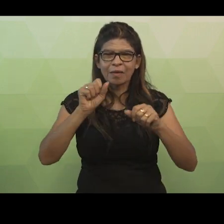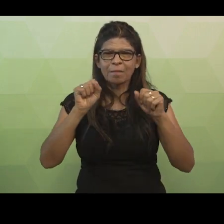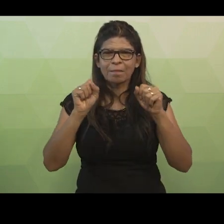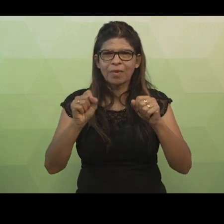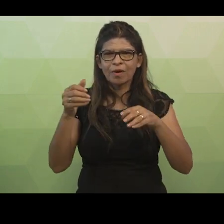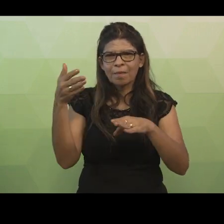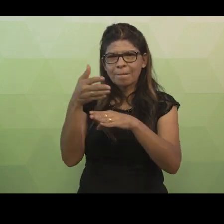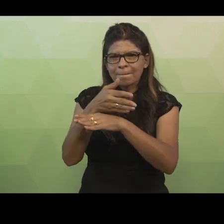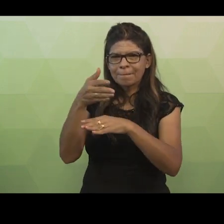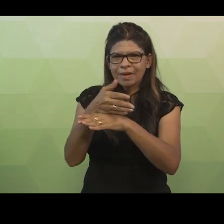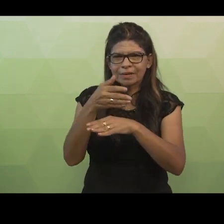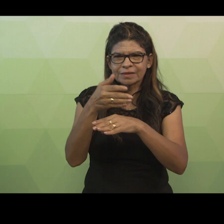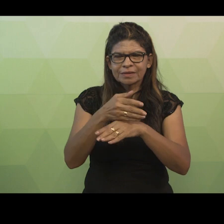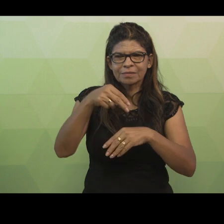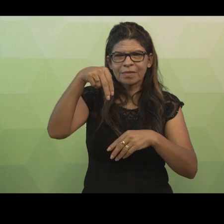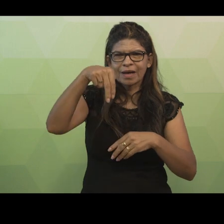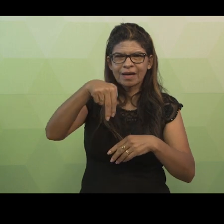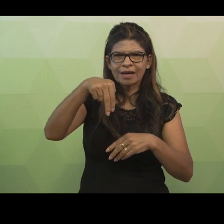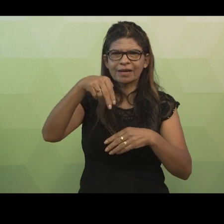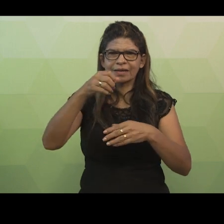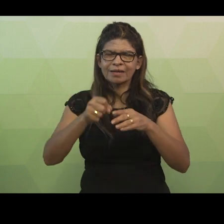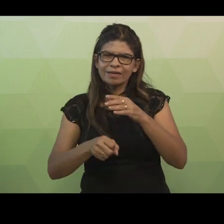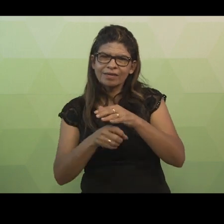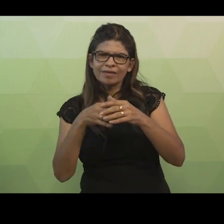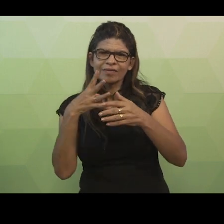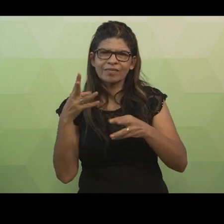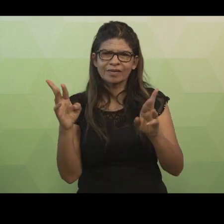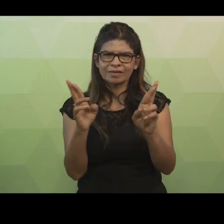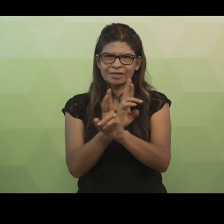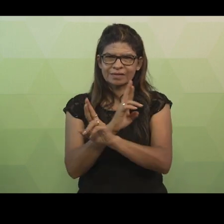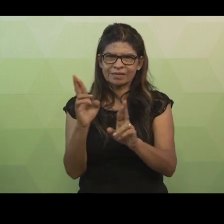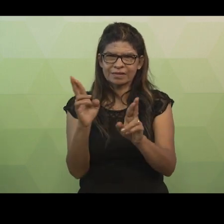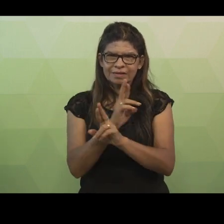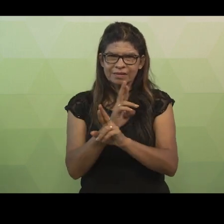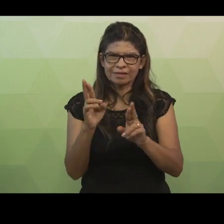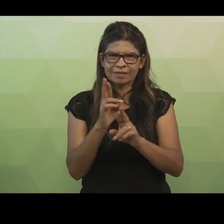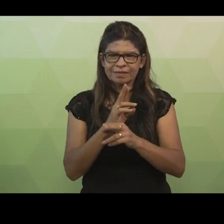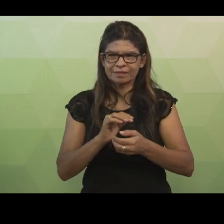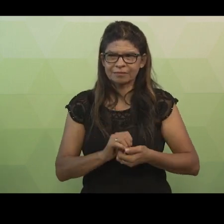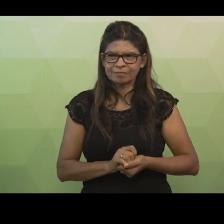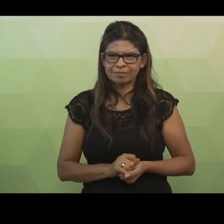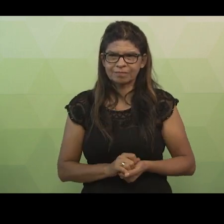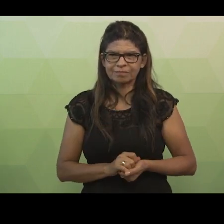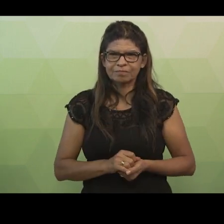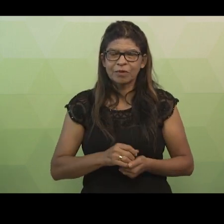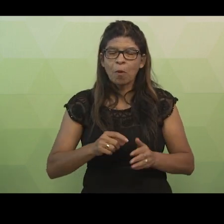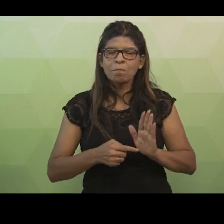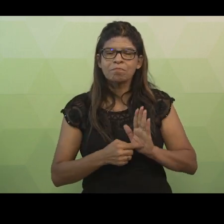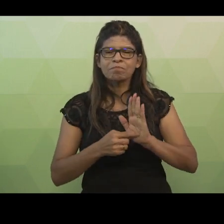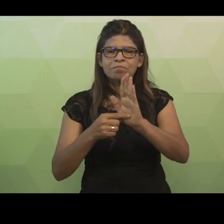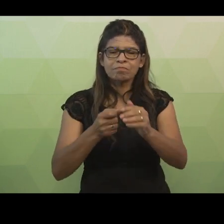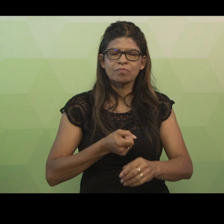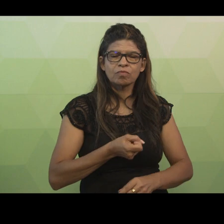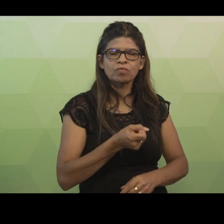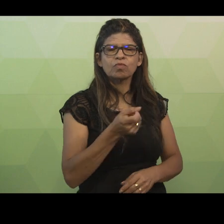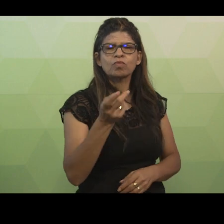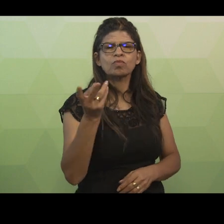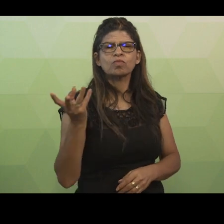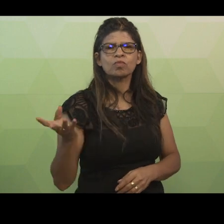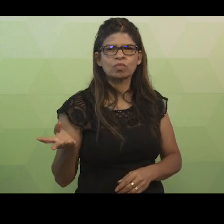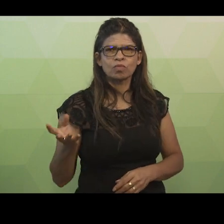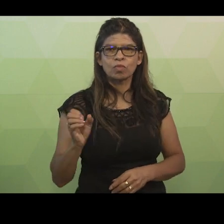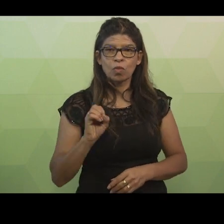N vezes da relação. Vamos a exemplos para que essa questão da cardinalidade fique mais clara, ok?